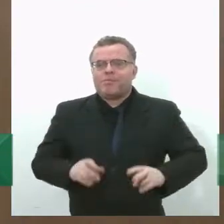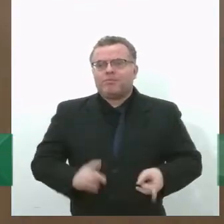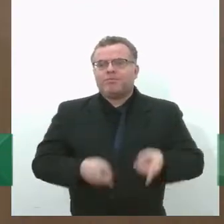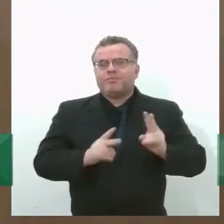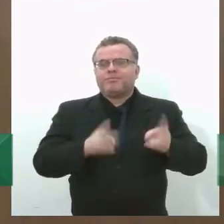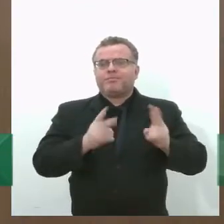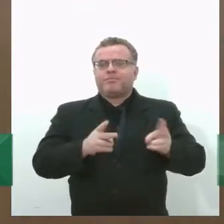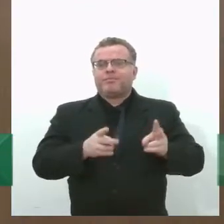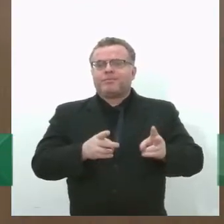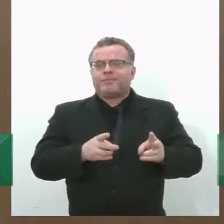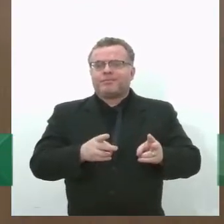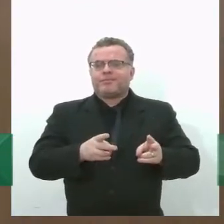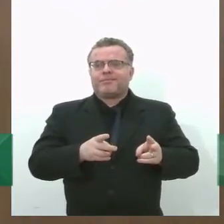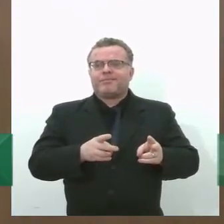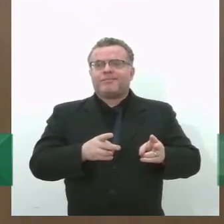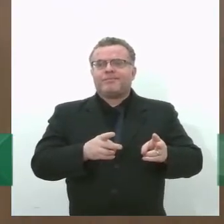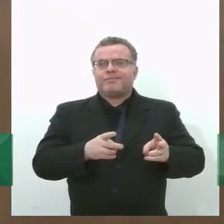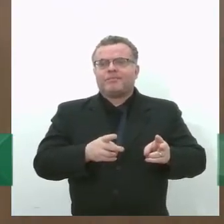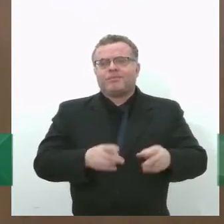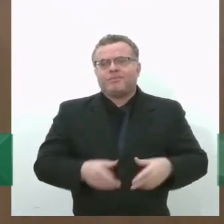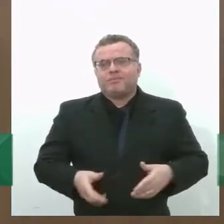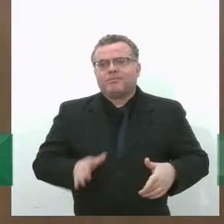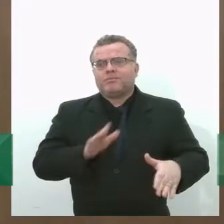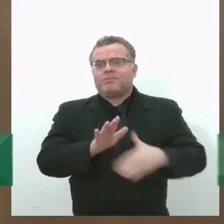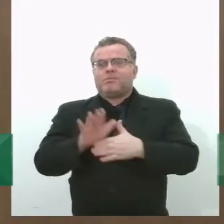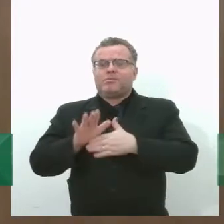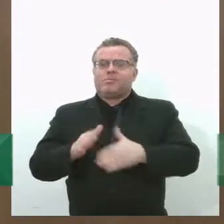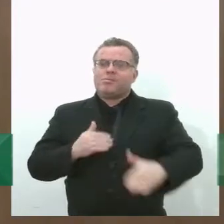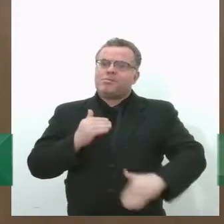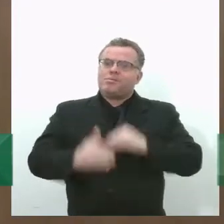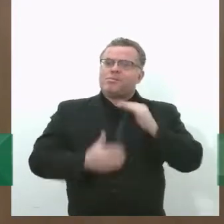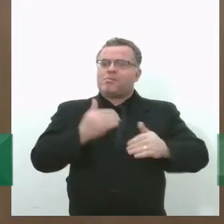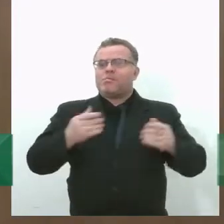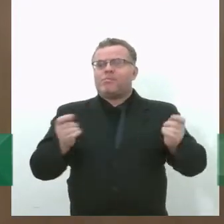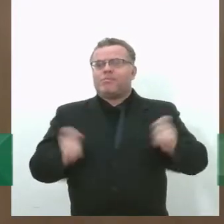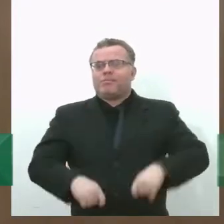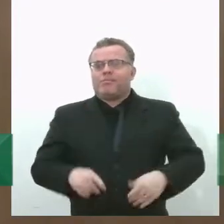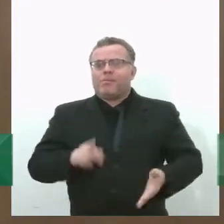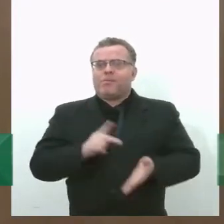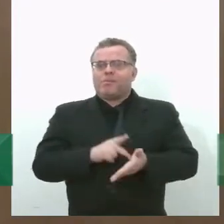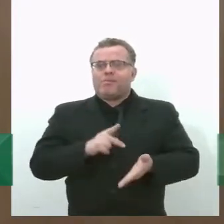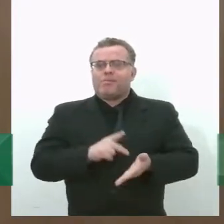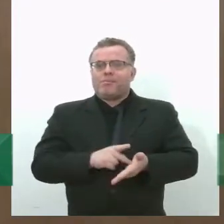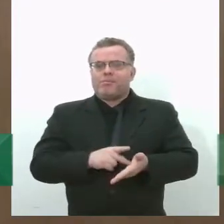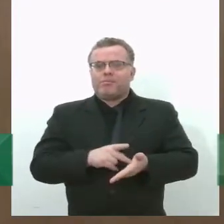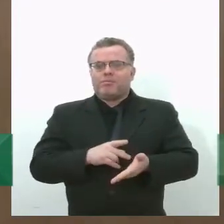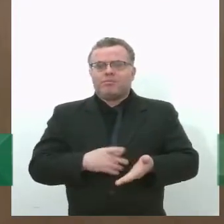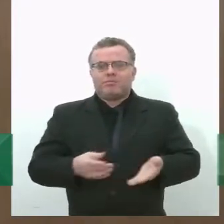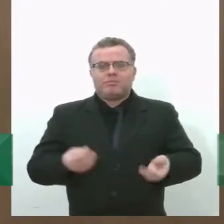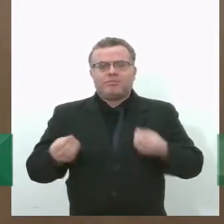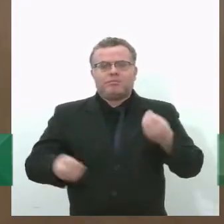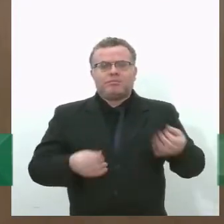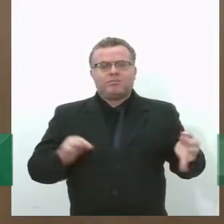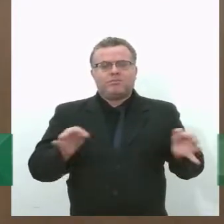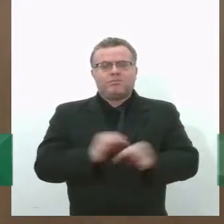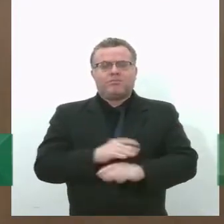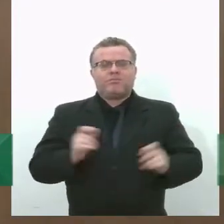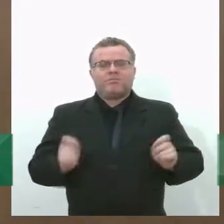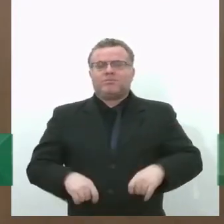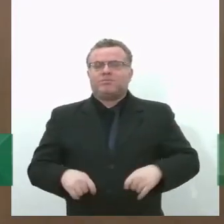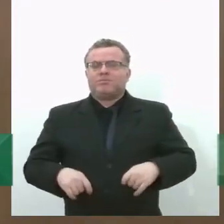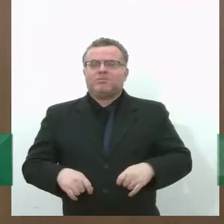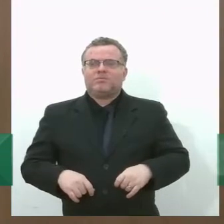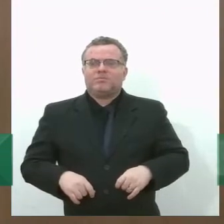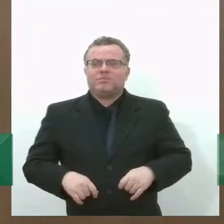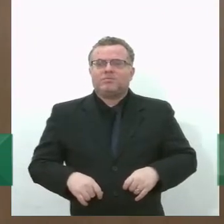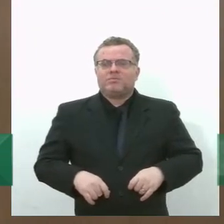a desencadear alguns processos que nem são, às vezes, muito, vamos dizer, incentivados pelo poder público. Em